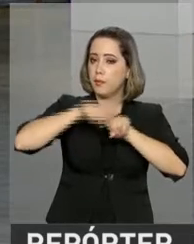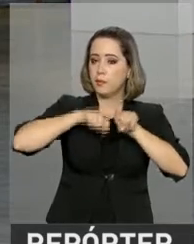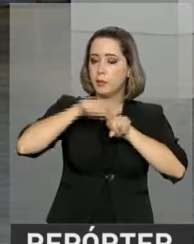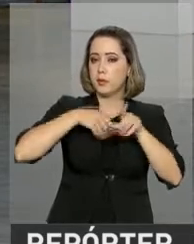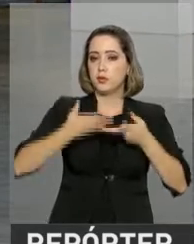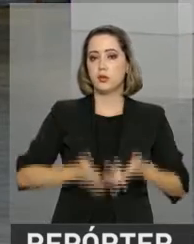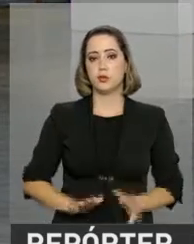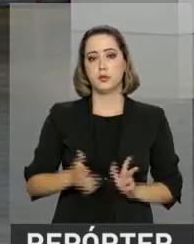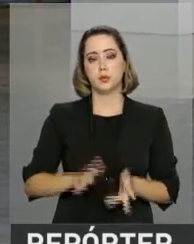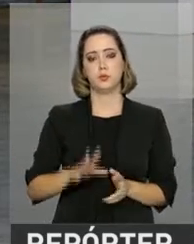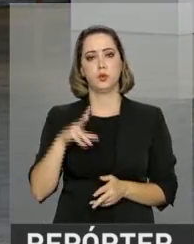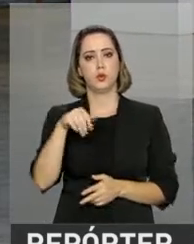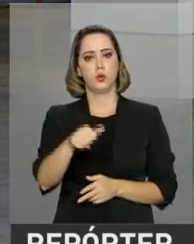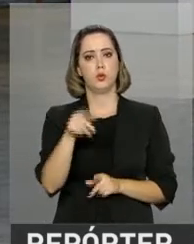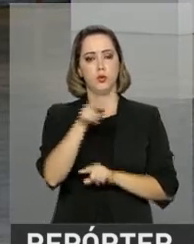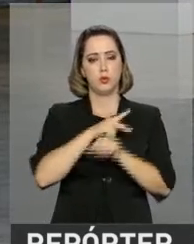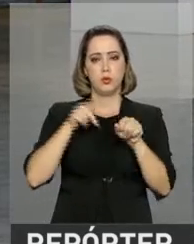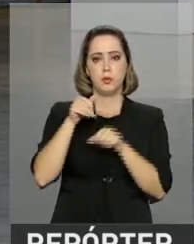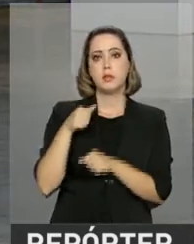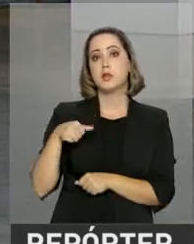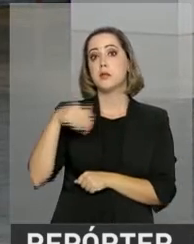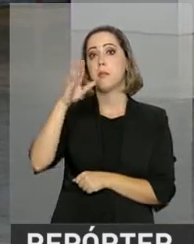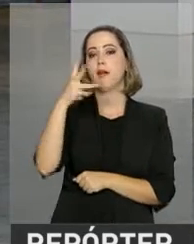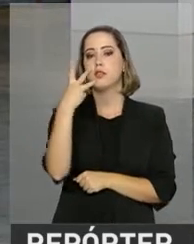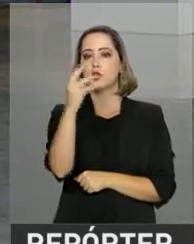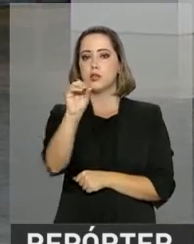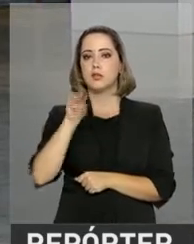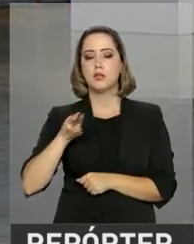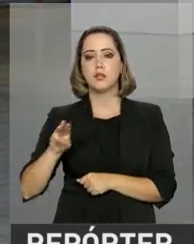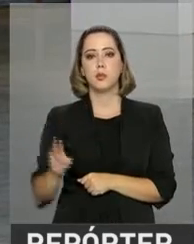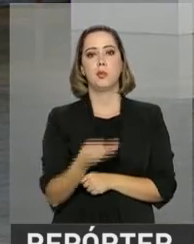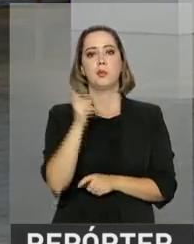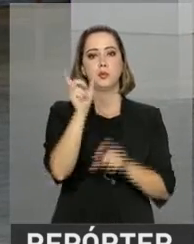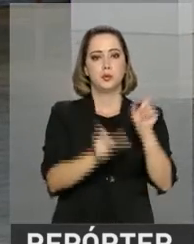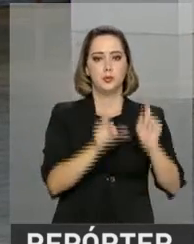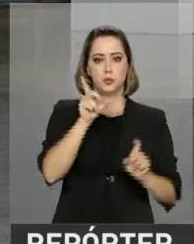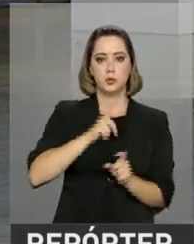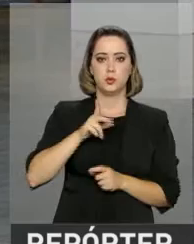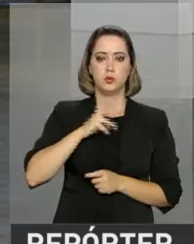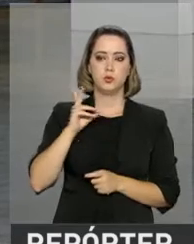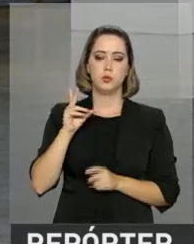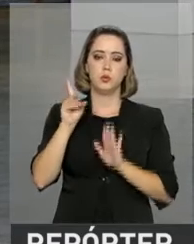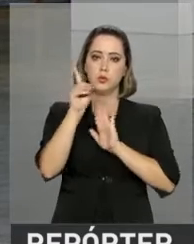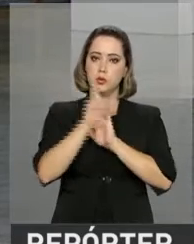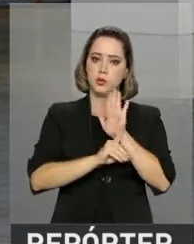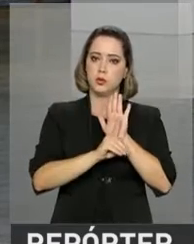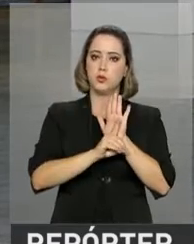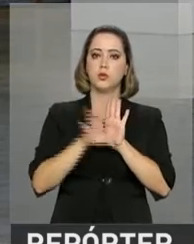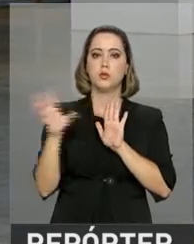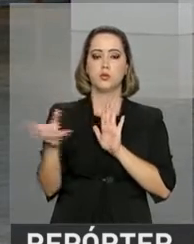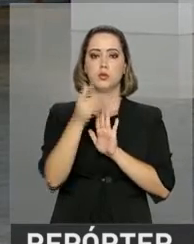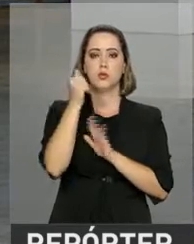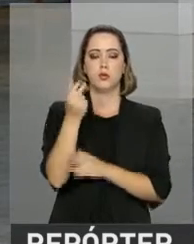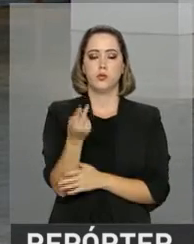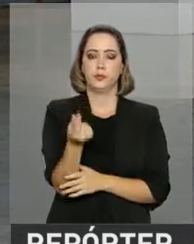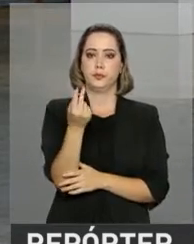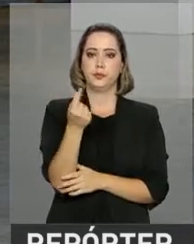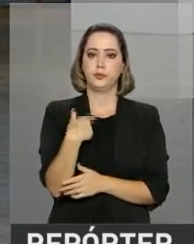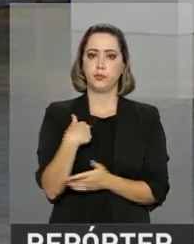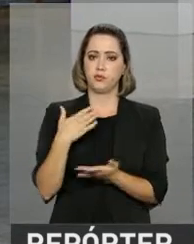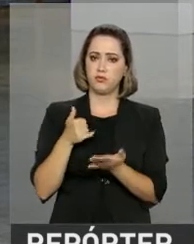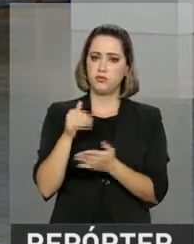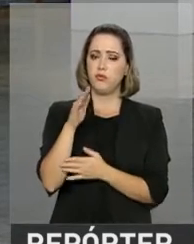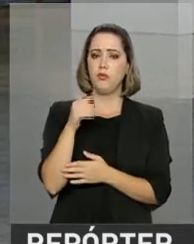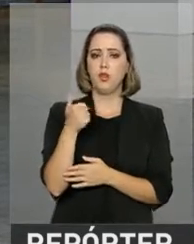trabalhadores têm direito ao saque dos recursos das contas inativas do FGTS. Os recursos estão